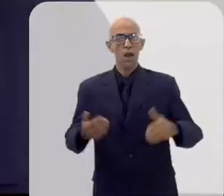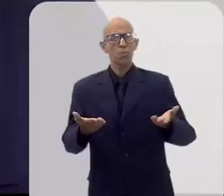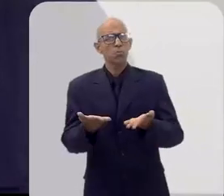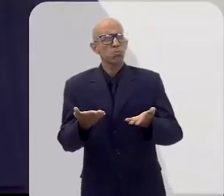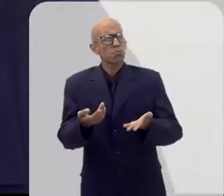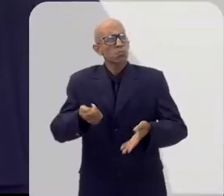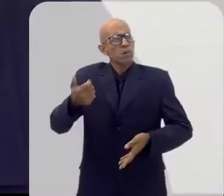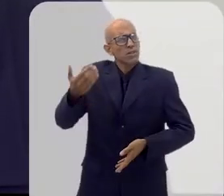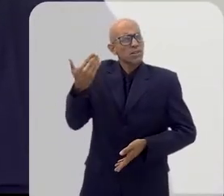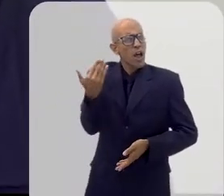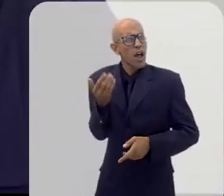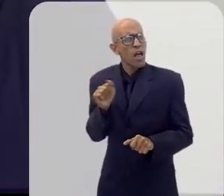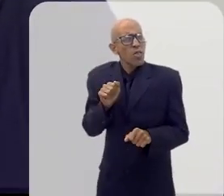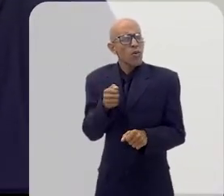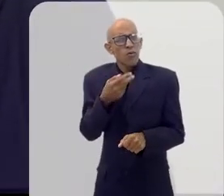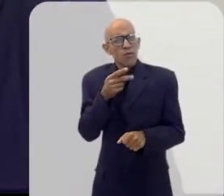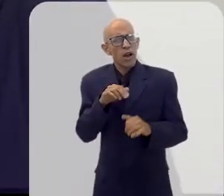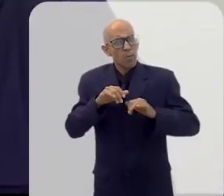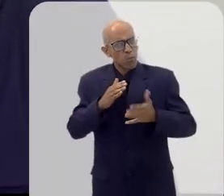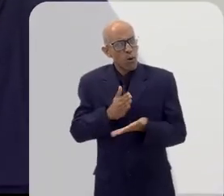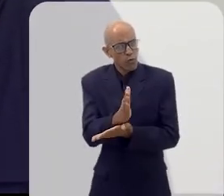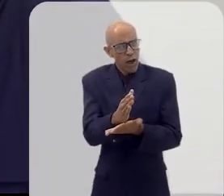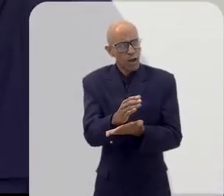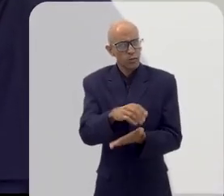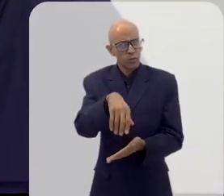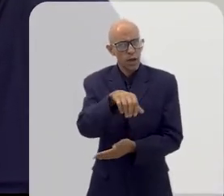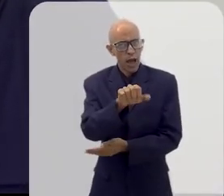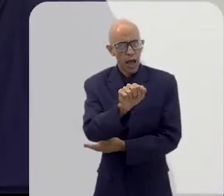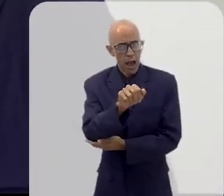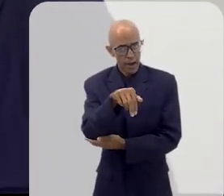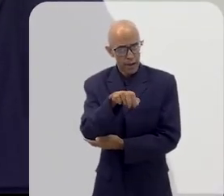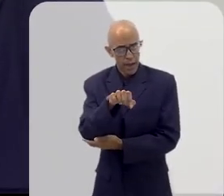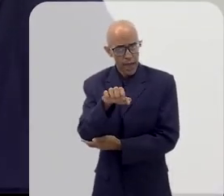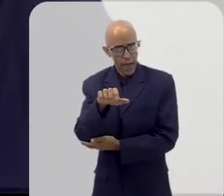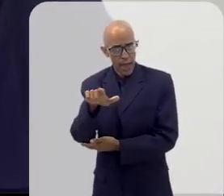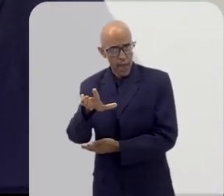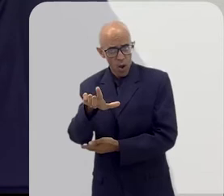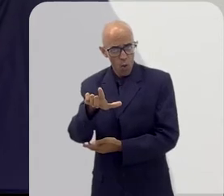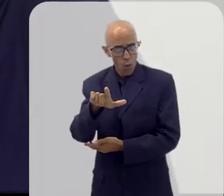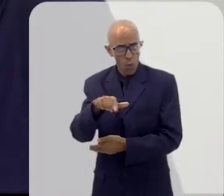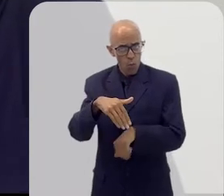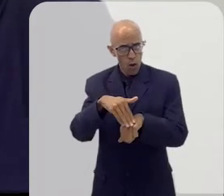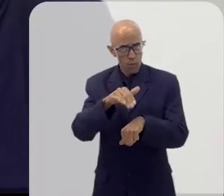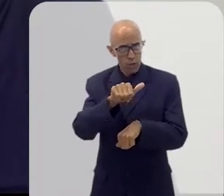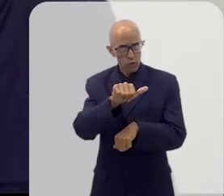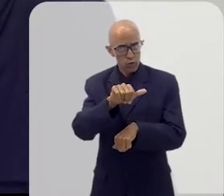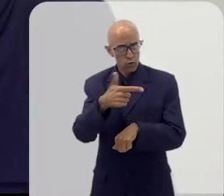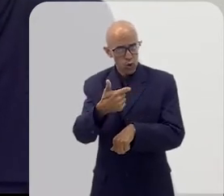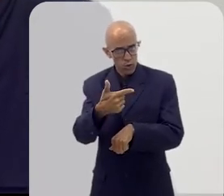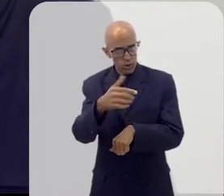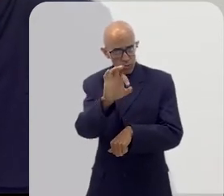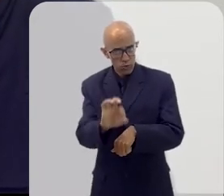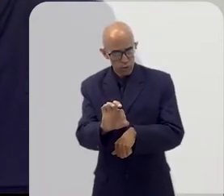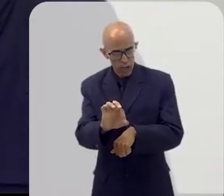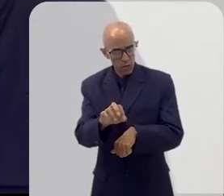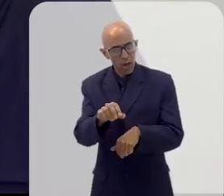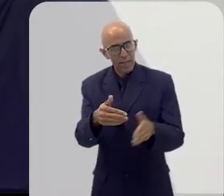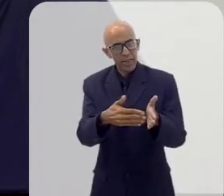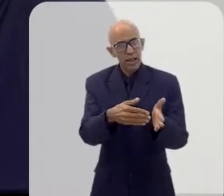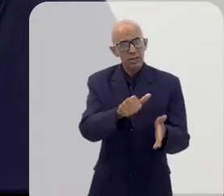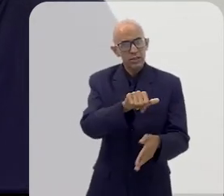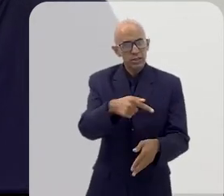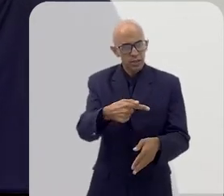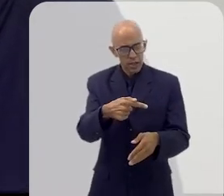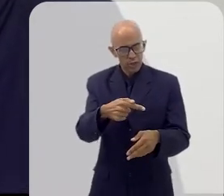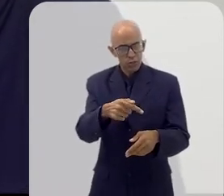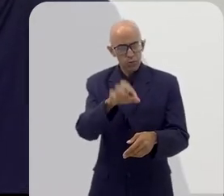Recentemente foi aprovada pela Agência Nacional de Energia Elétrica, a NEEL, um aumento entre 12% e 17% na conta de luz. Devido à